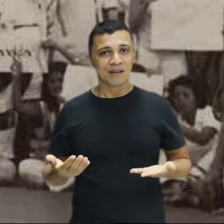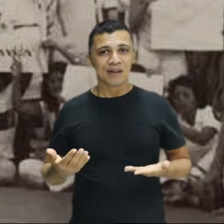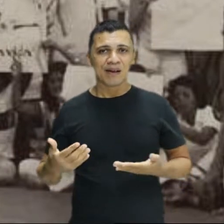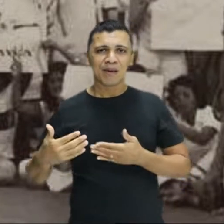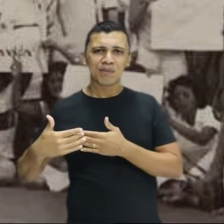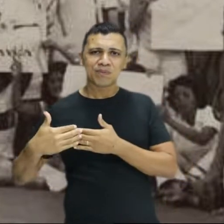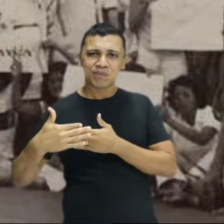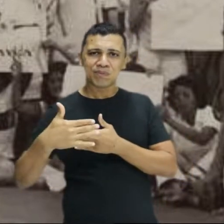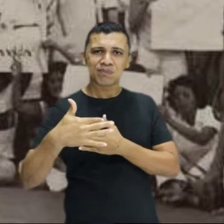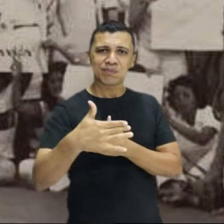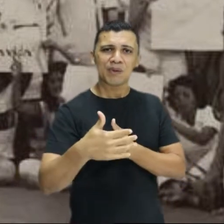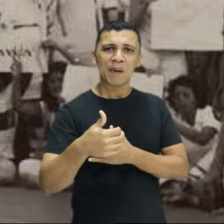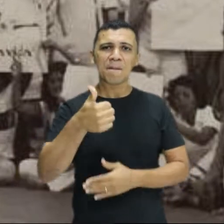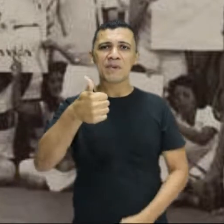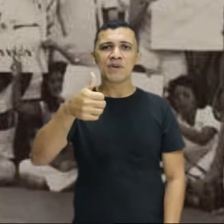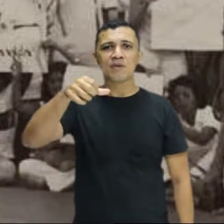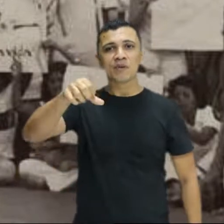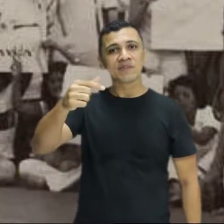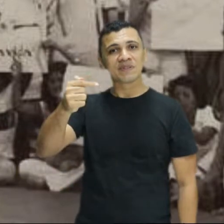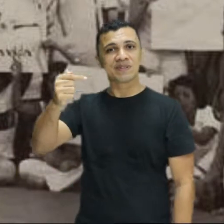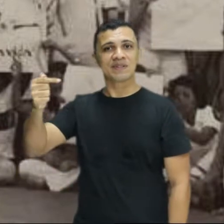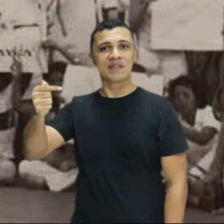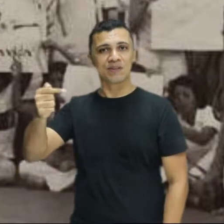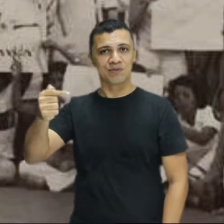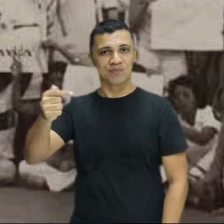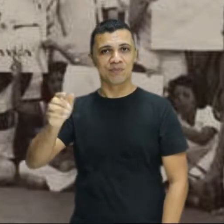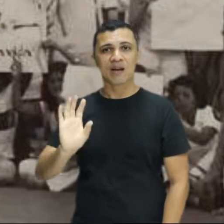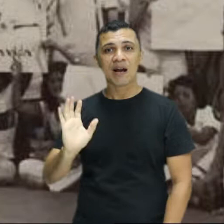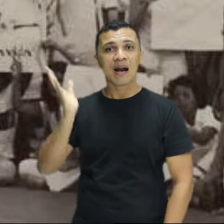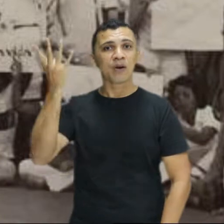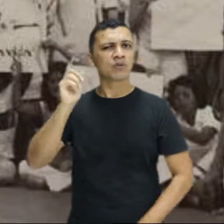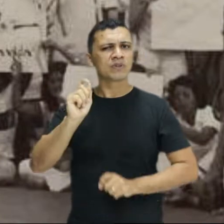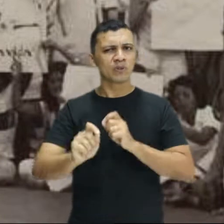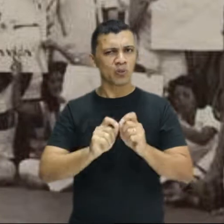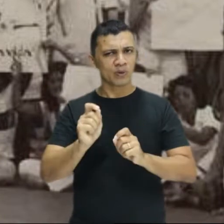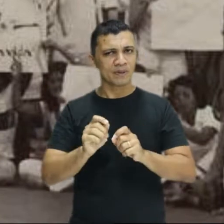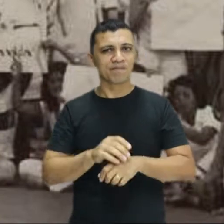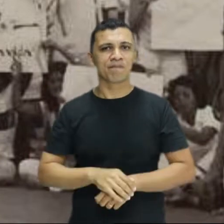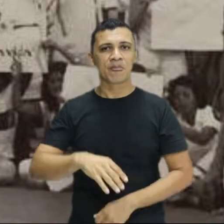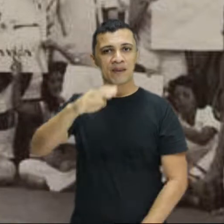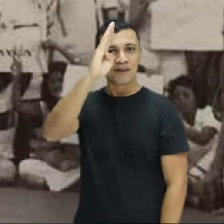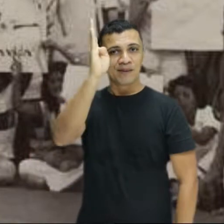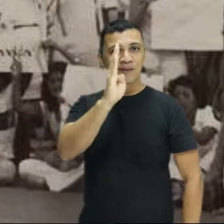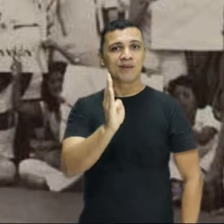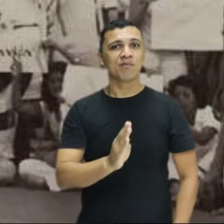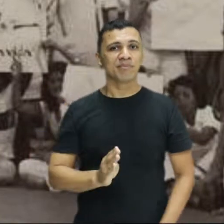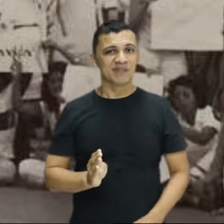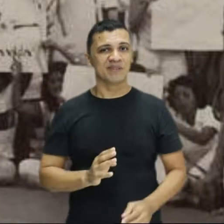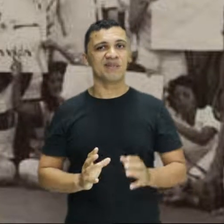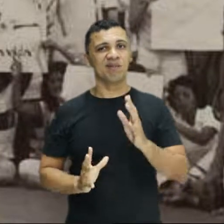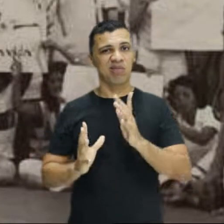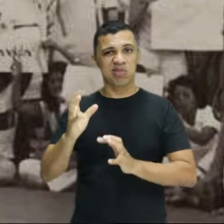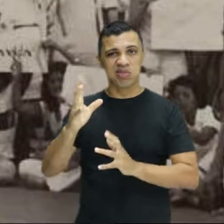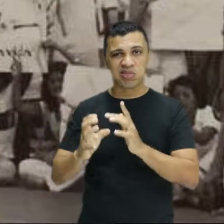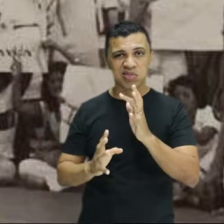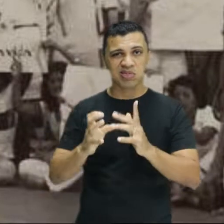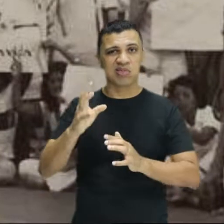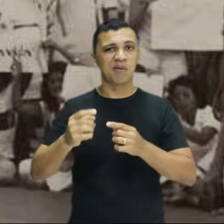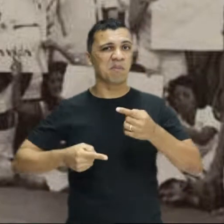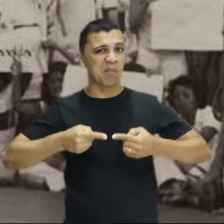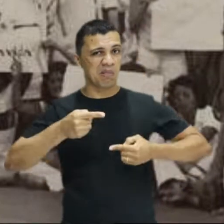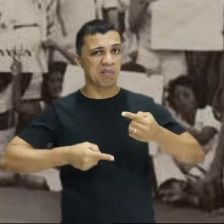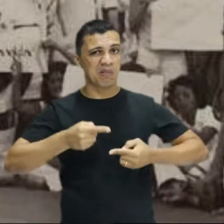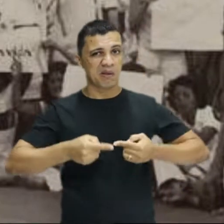para 1977, que foi um período que, no Brasil, foi bastante conturbado politicamente por conta do regime